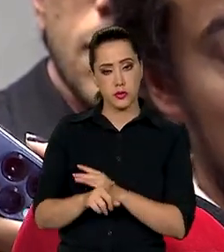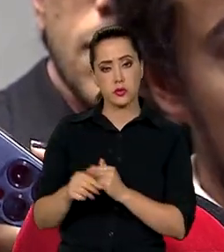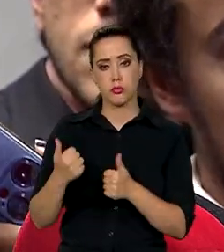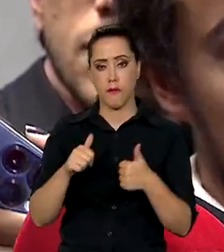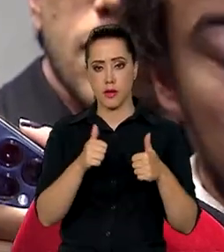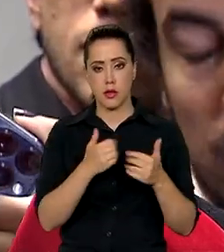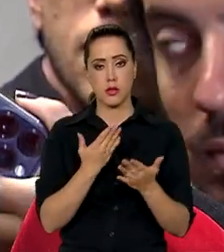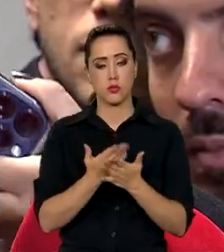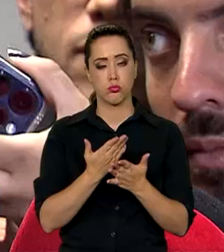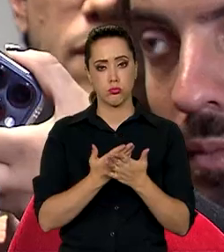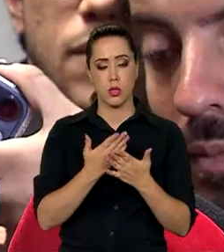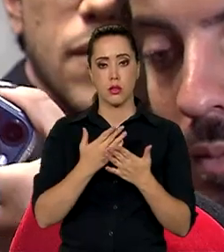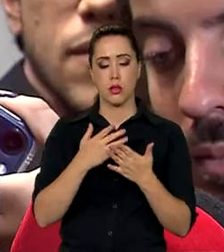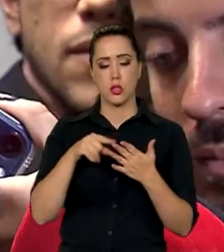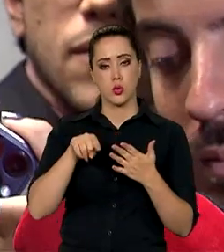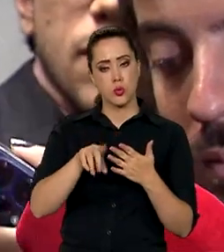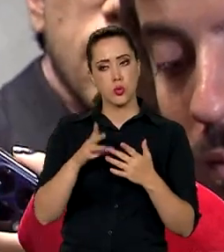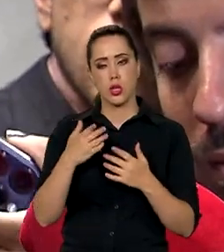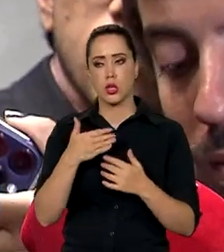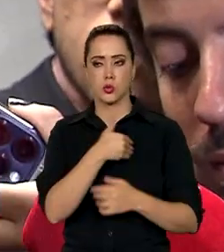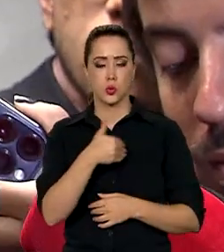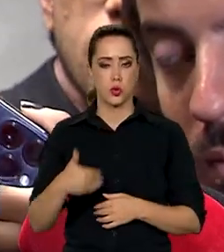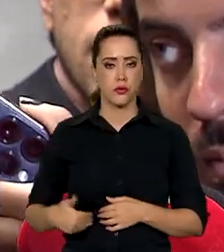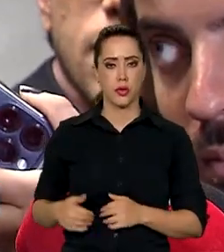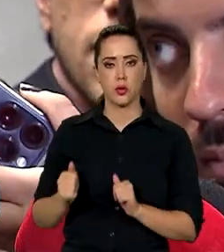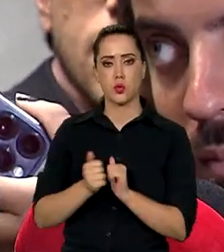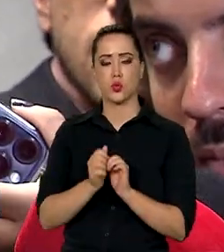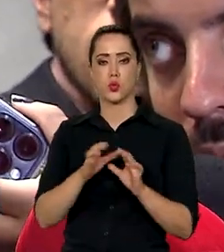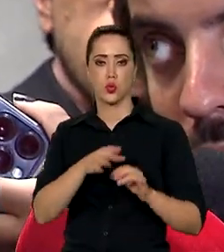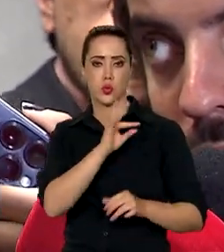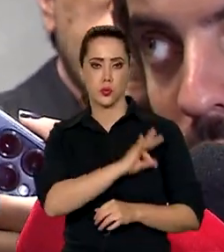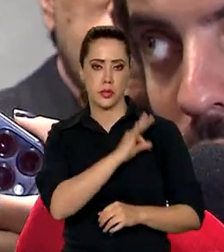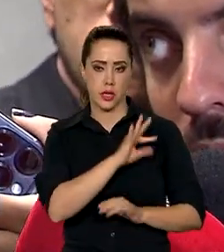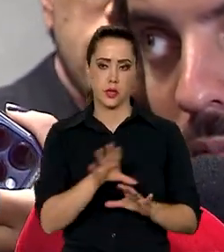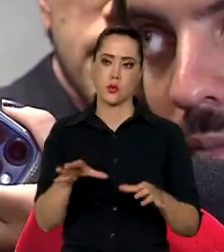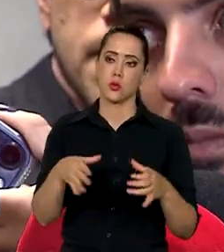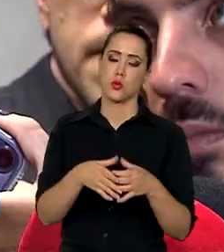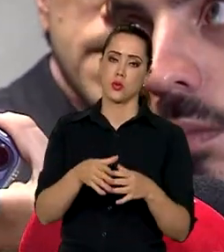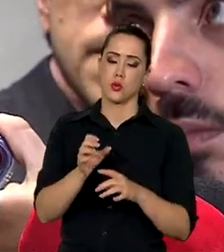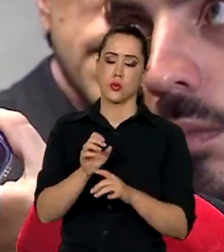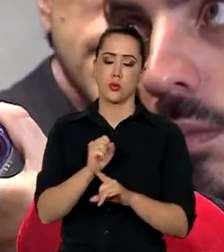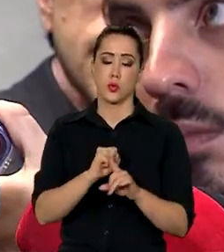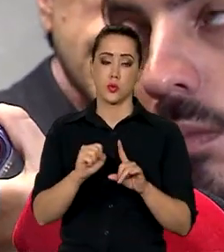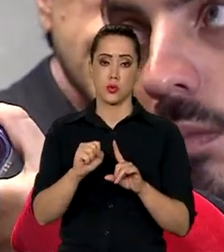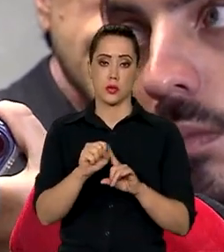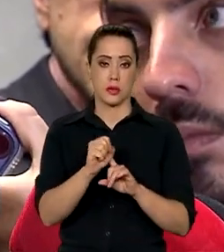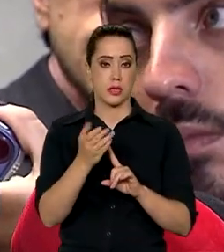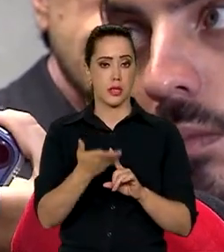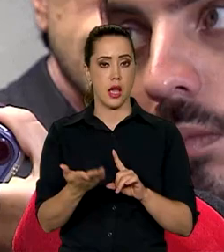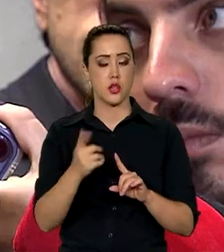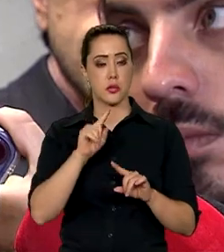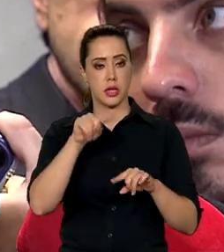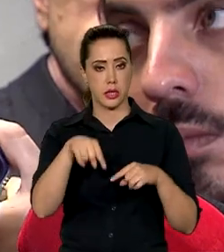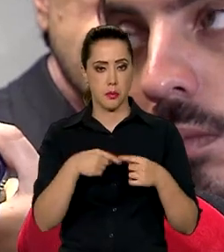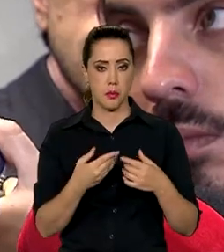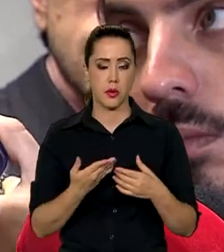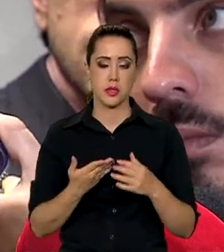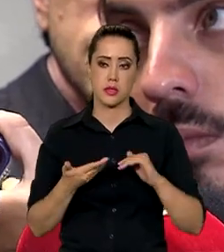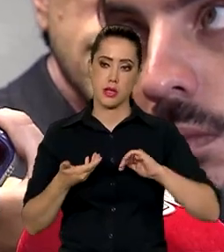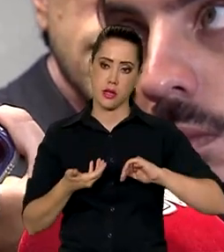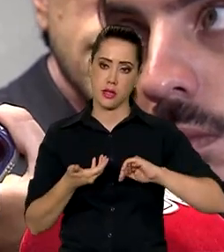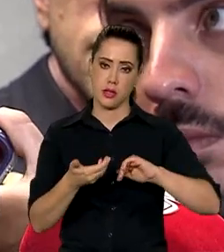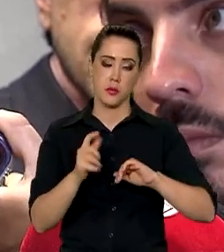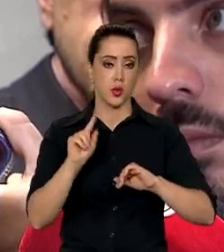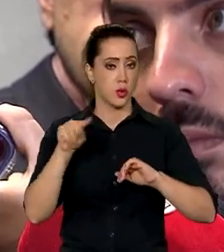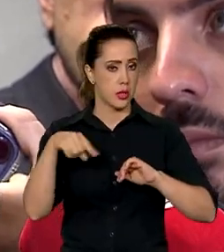a discussão, governo, área técnica, setores da sociedade, para que na Câmara, eventualmente, ou num